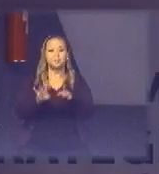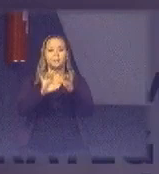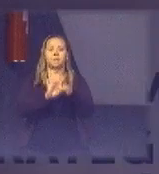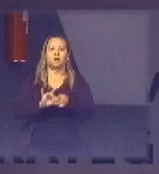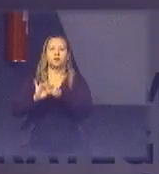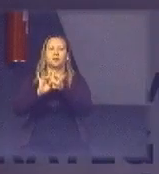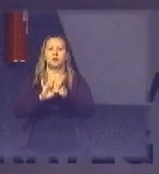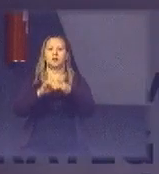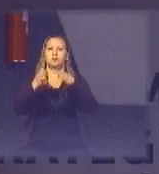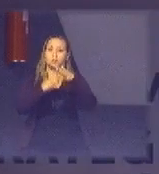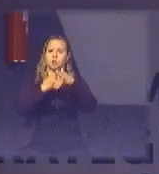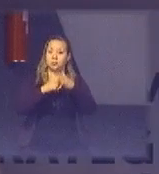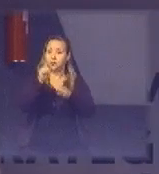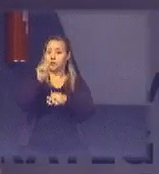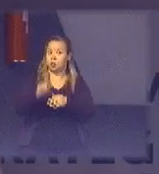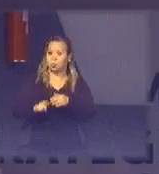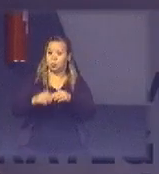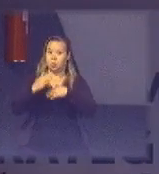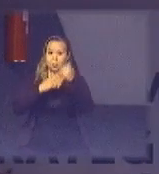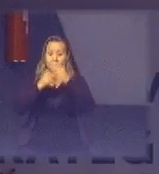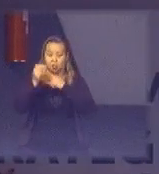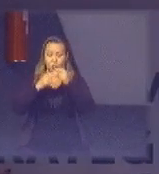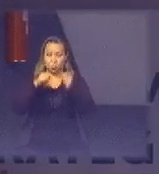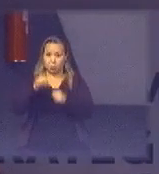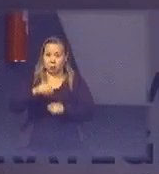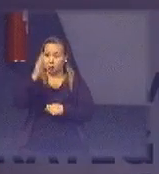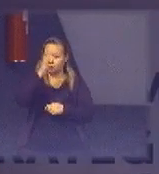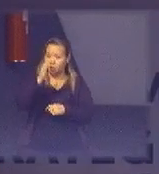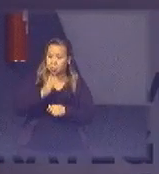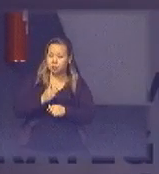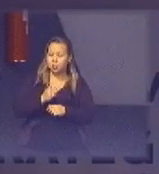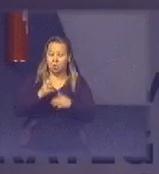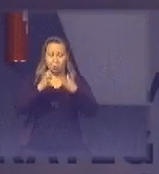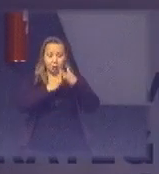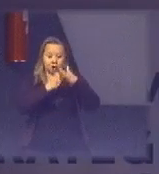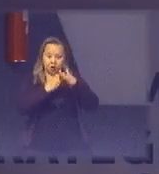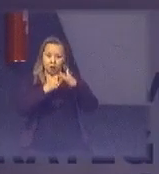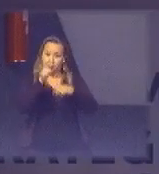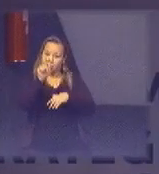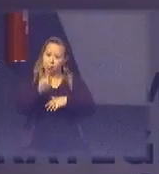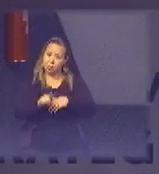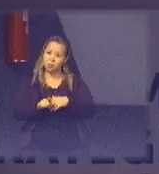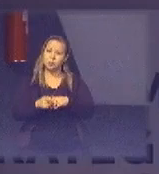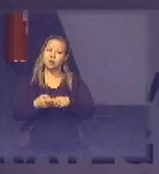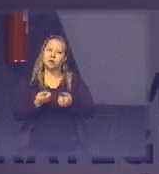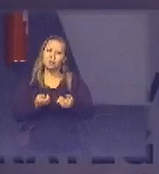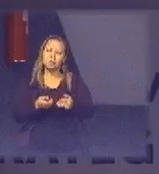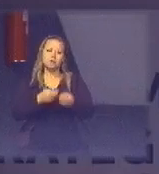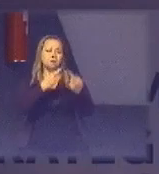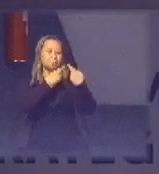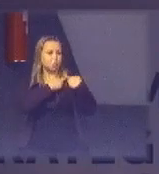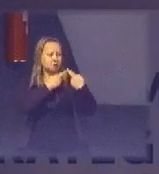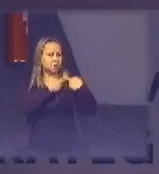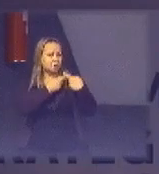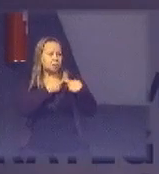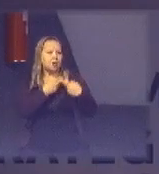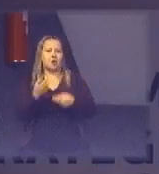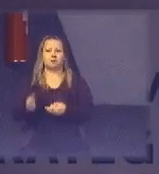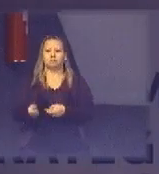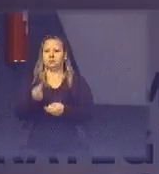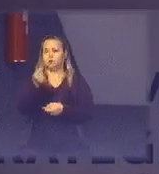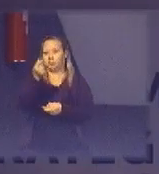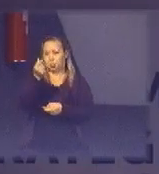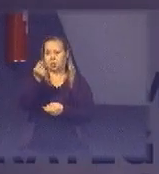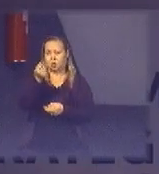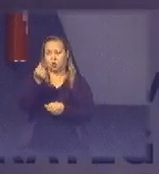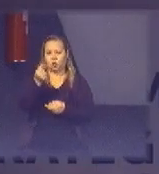gestoras hoje atuando no Brasil empresa gestora é aquela que vai capitanear recursos com o produtor o o produtor precisa efetivamente